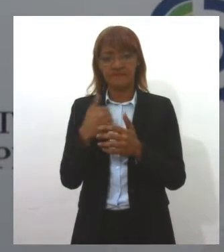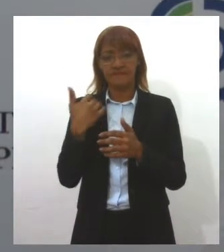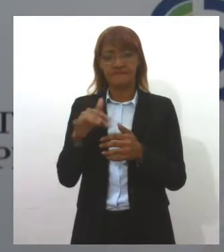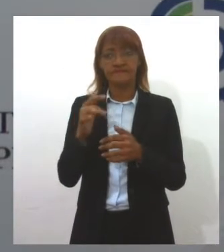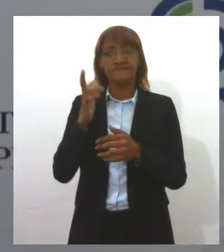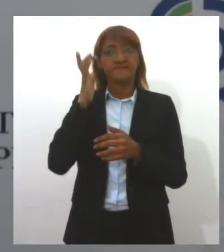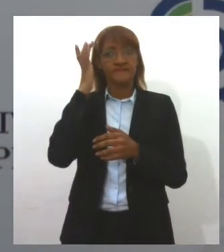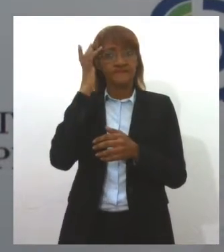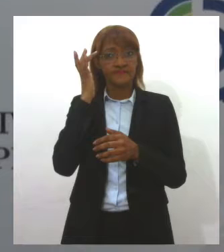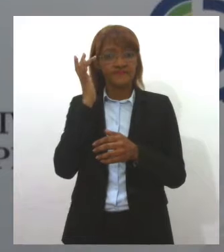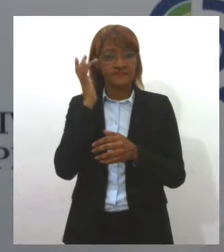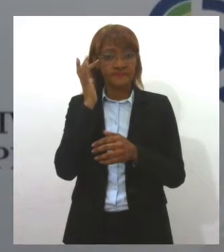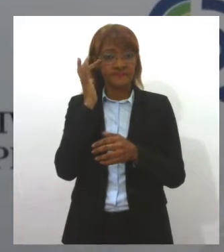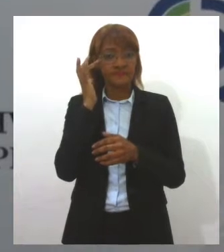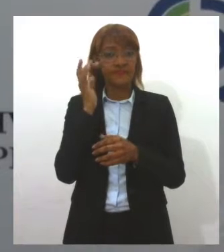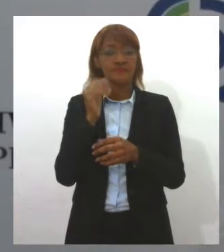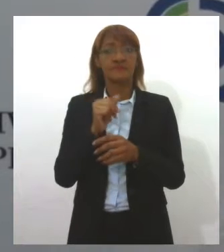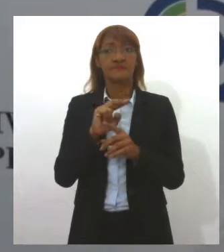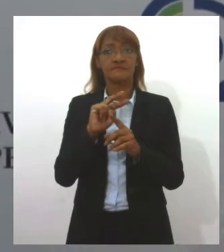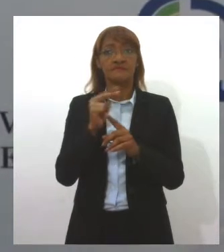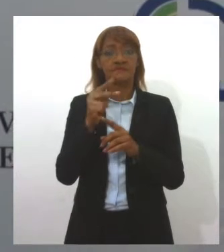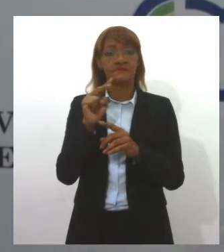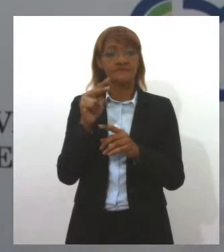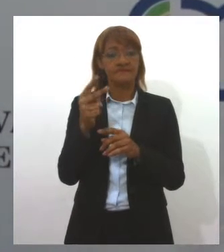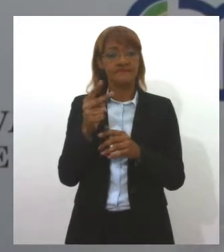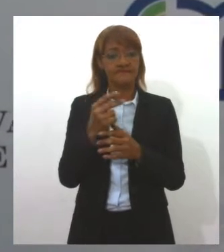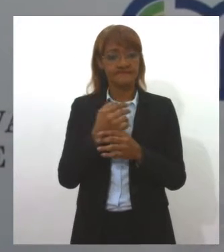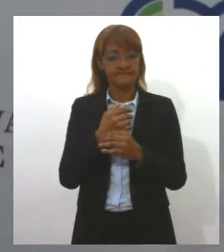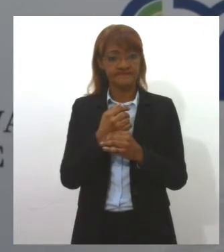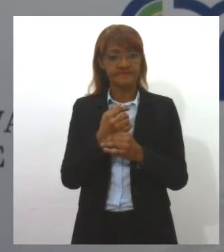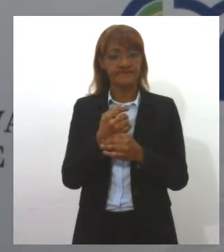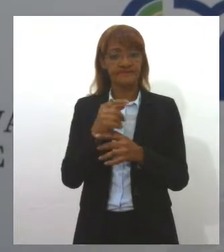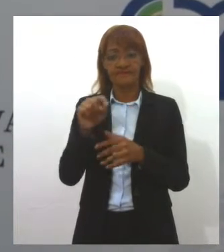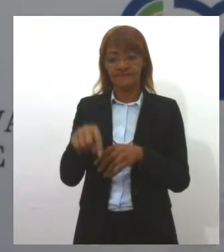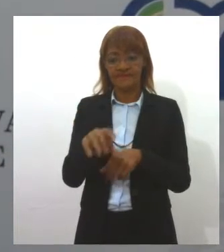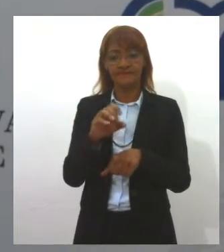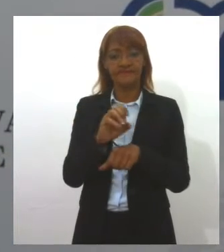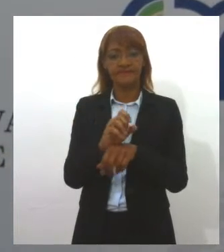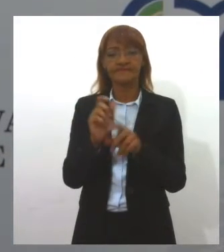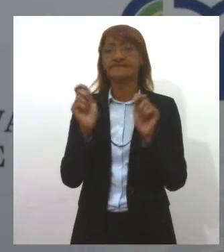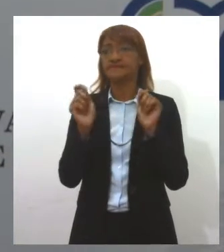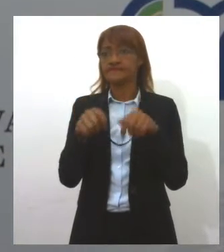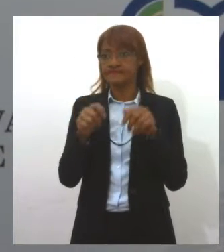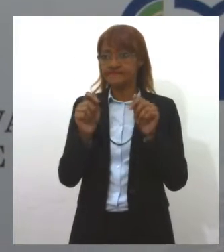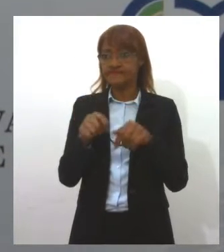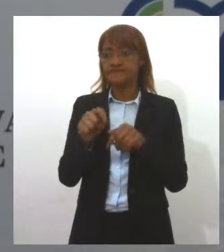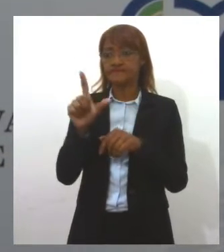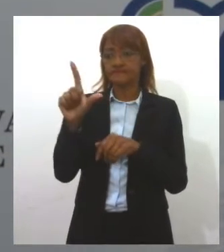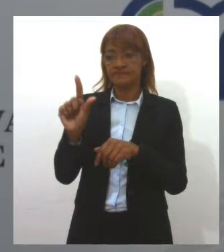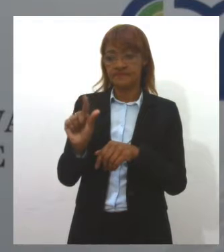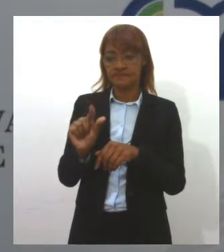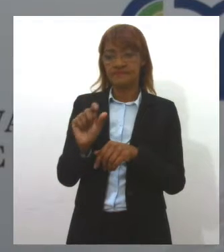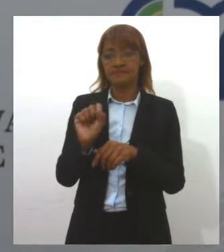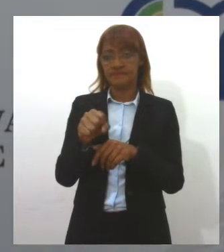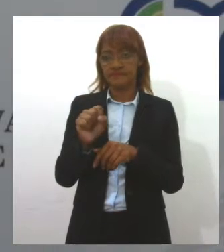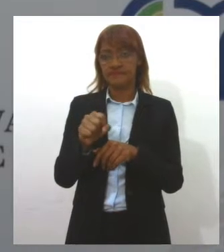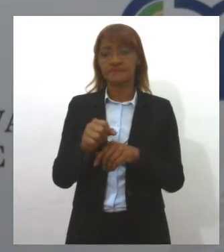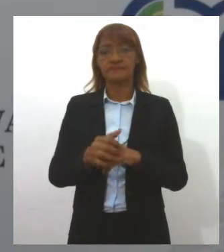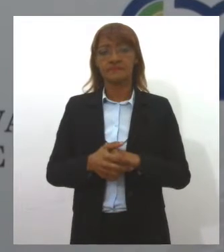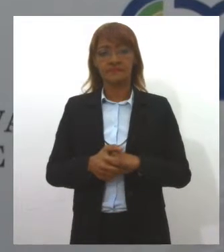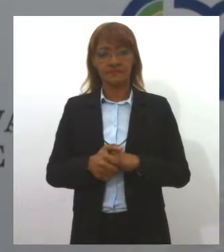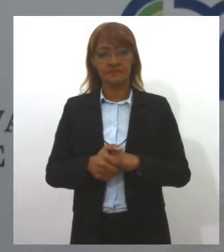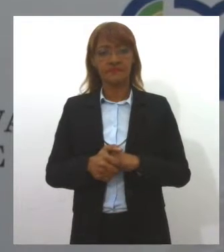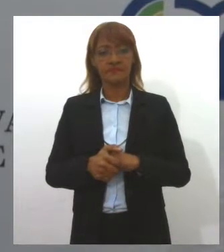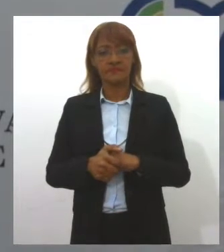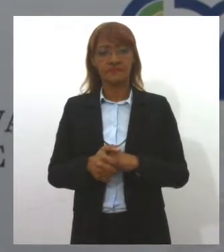Eu acho que está muito alto e acho que o Estado pode contribuir para minimizar um pouco. O Estado não